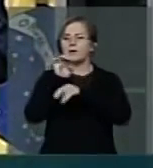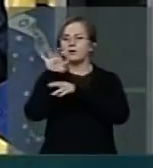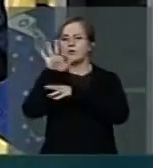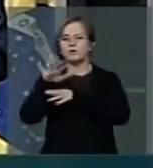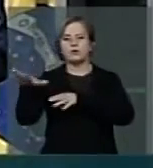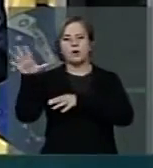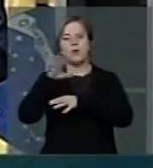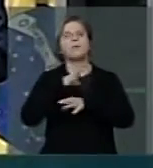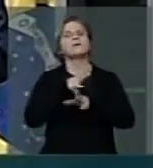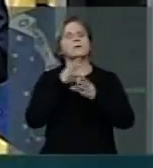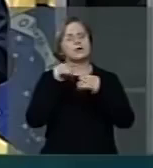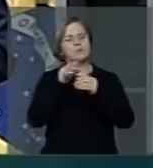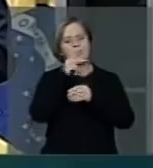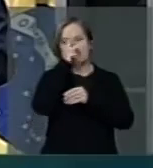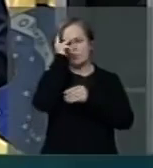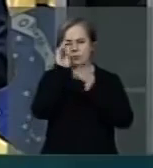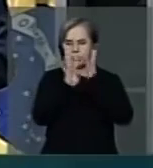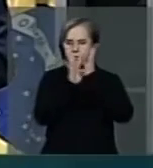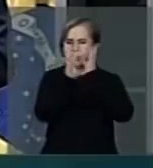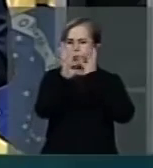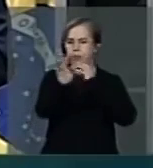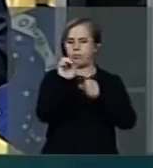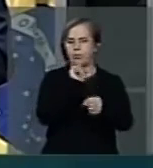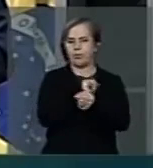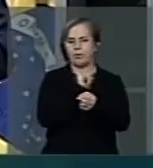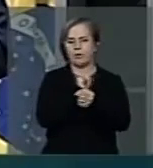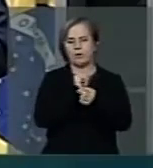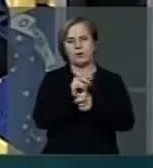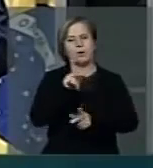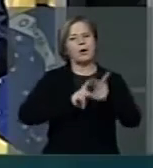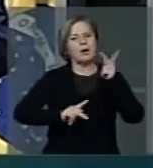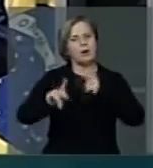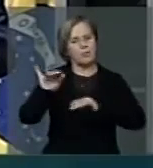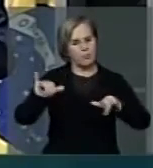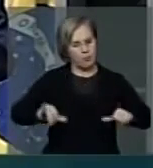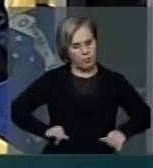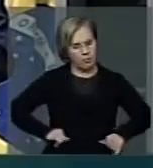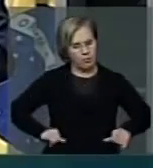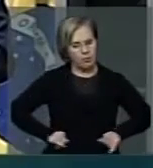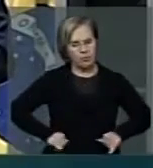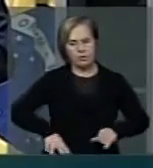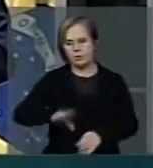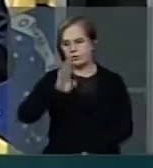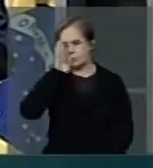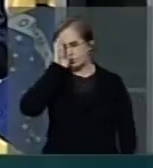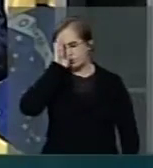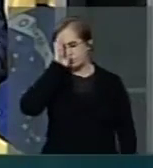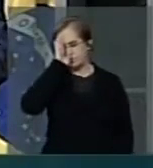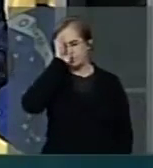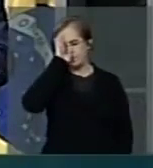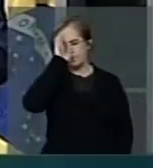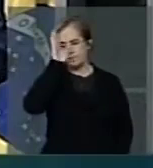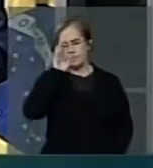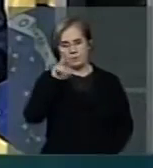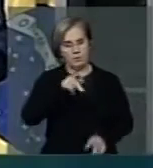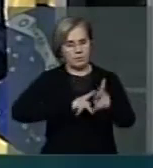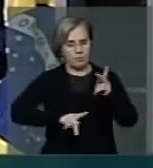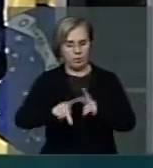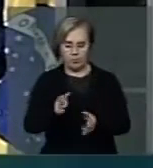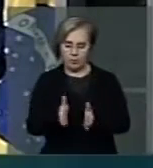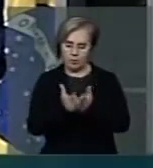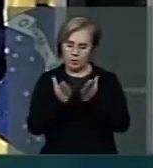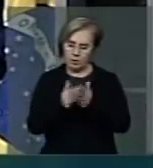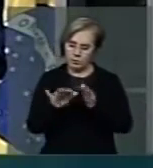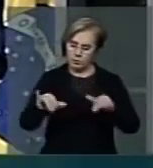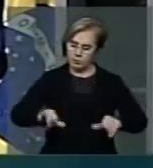exames e cirurgias. A população sofre, principalmente a mais pobre e a